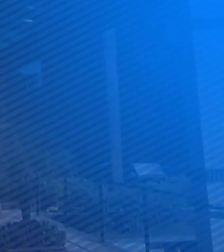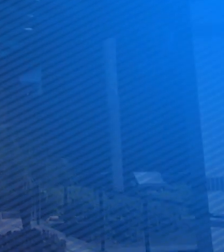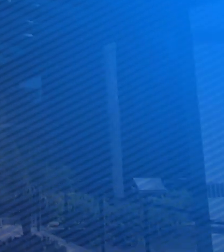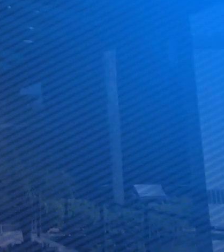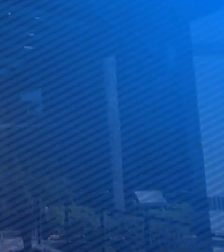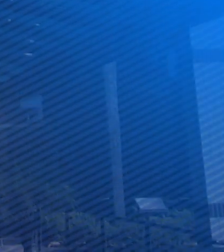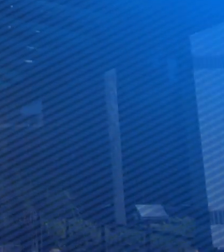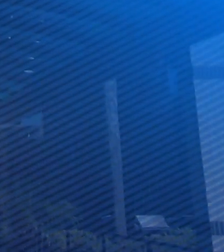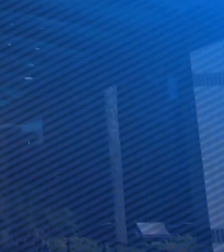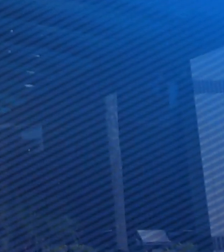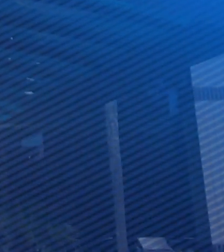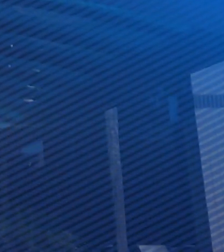você confere no nosso canal do YouTube.